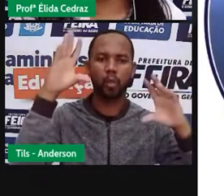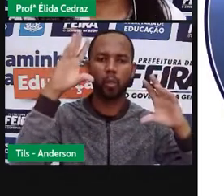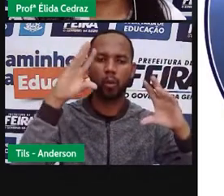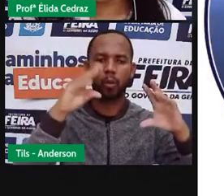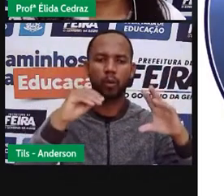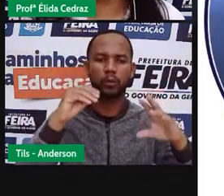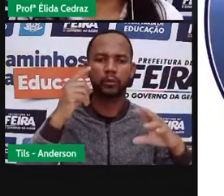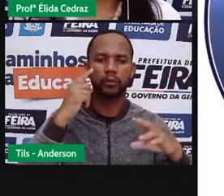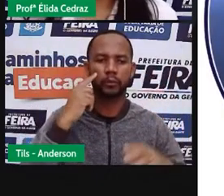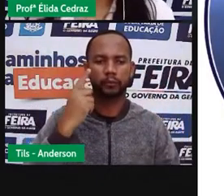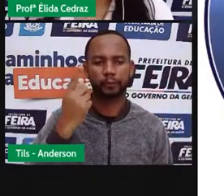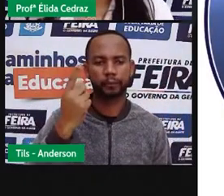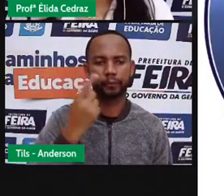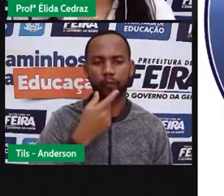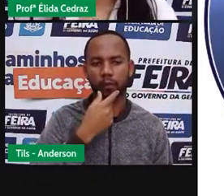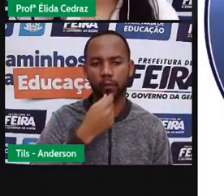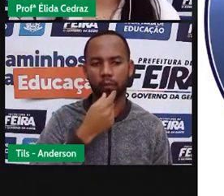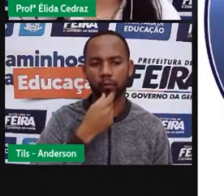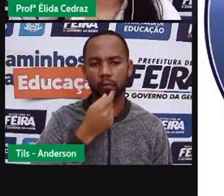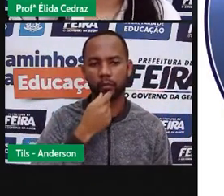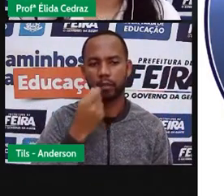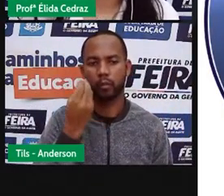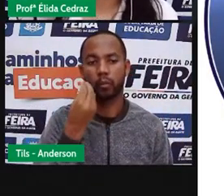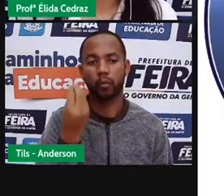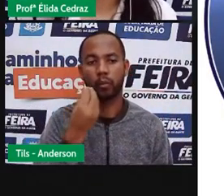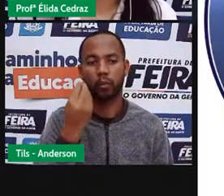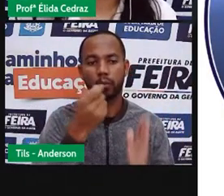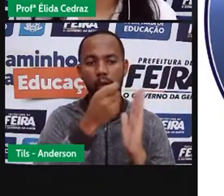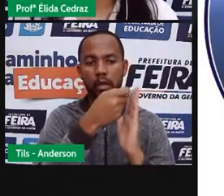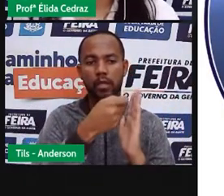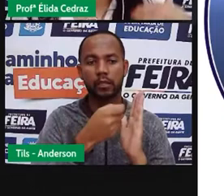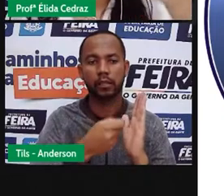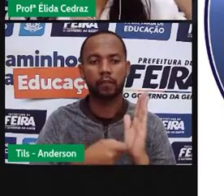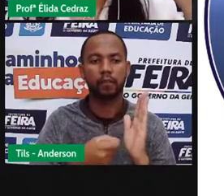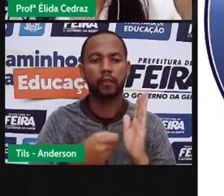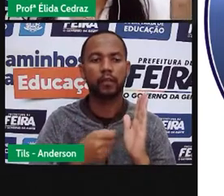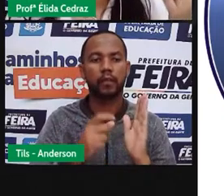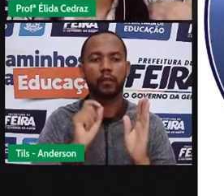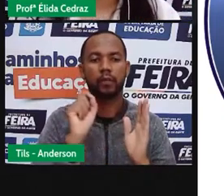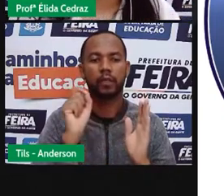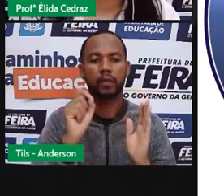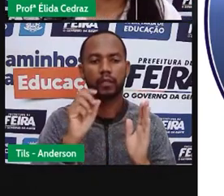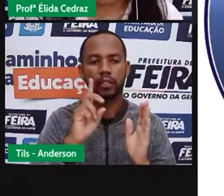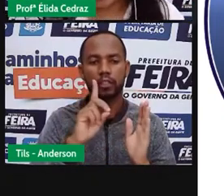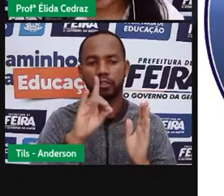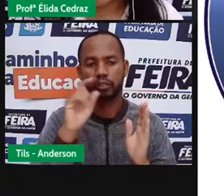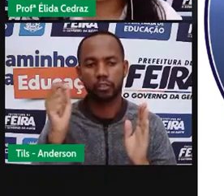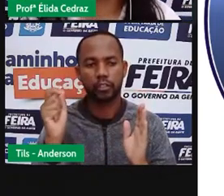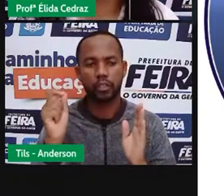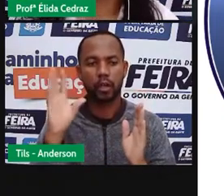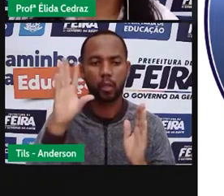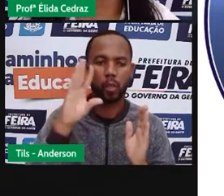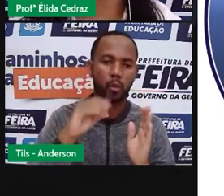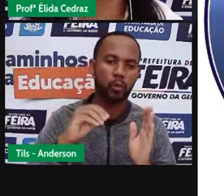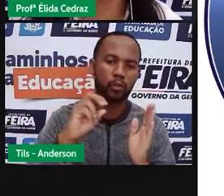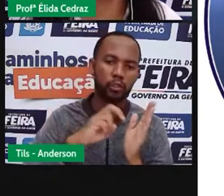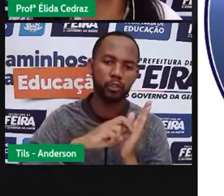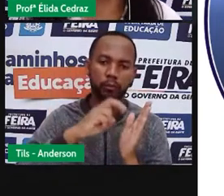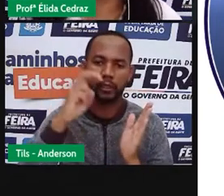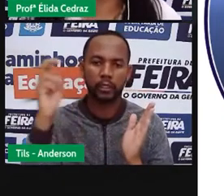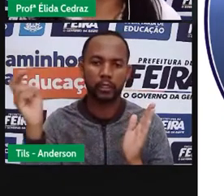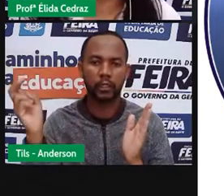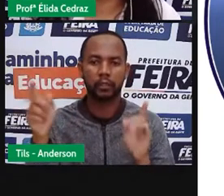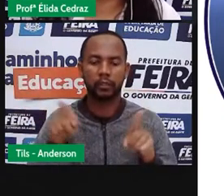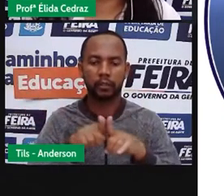O homem registrava o tempo de acordo com a passagem do dia e à noite e das